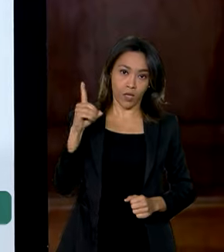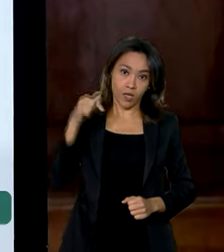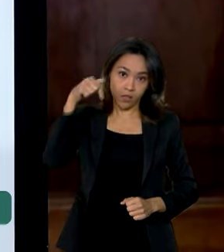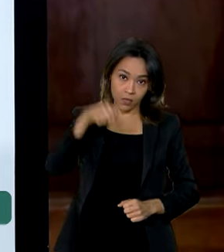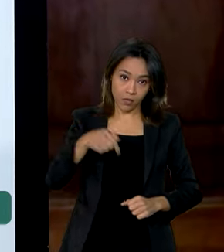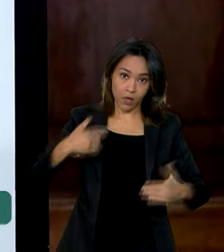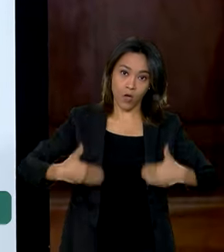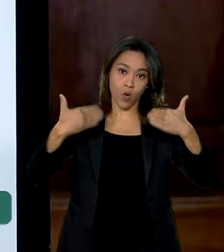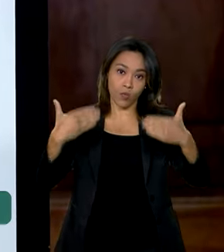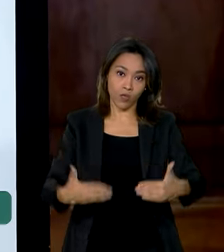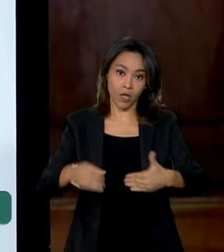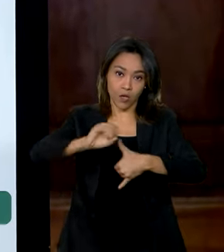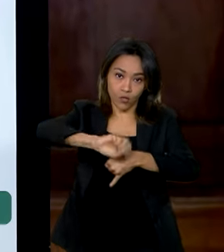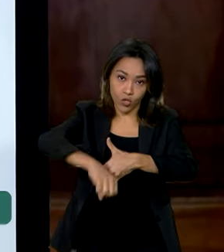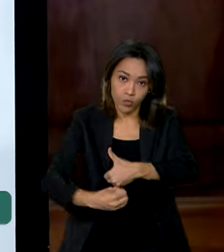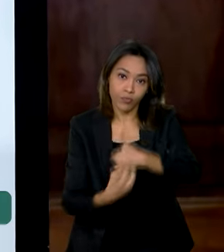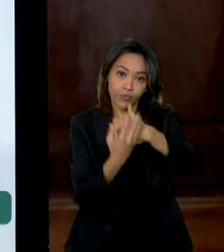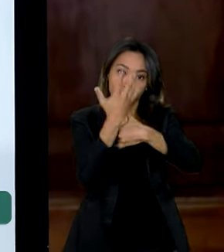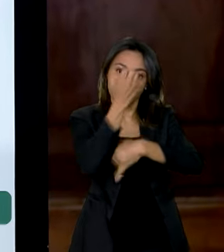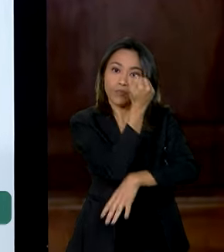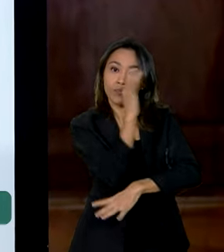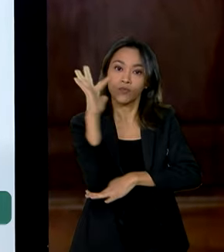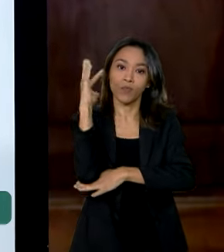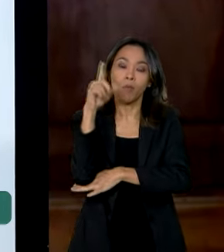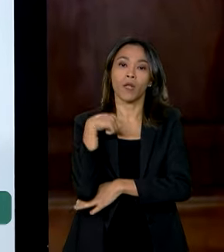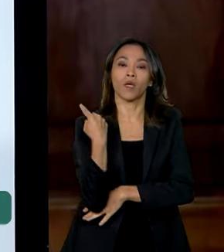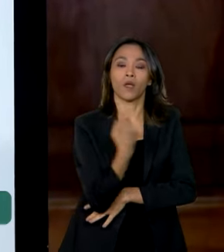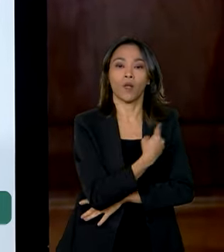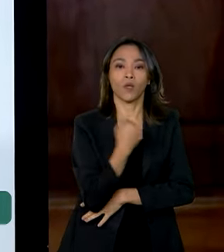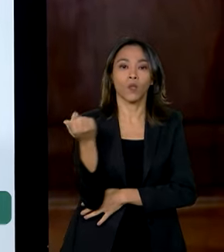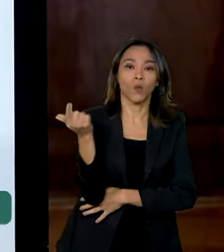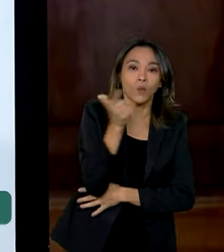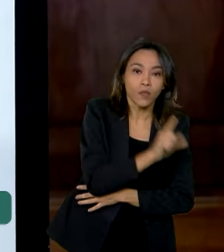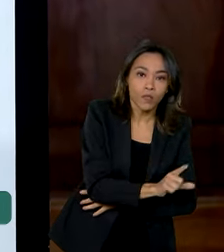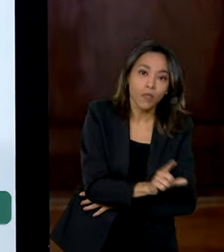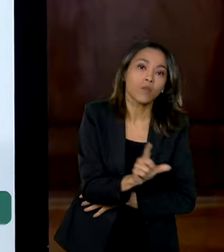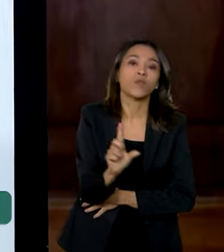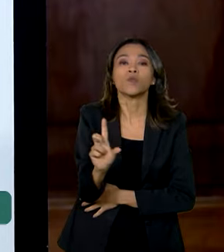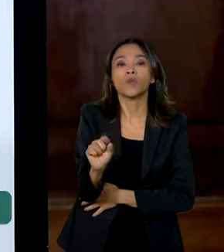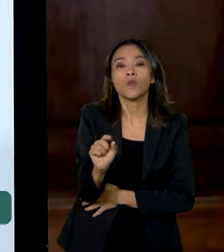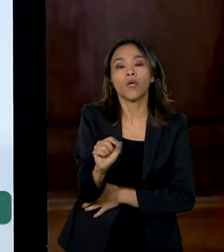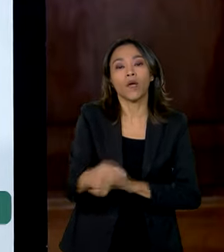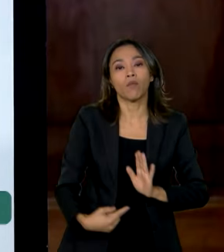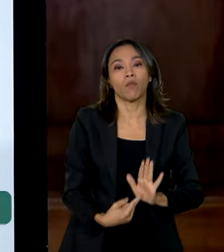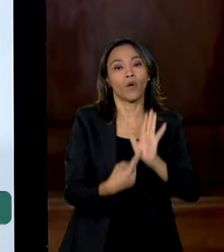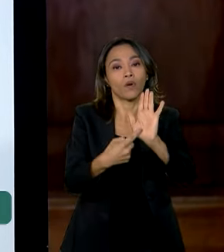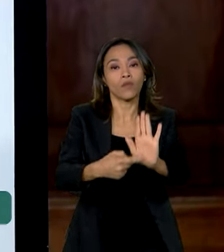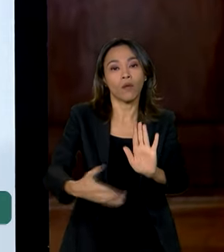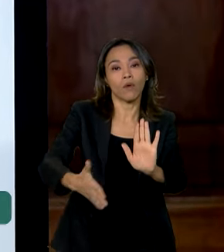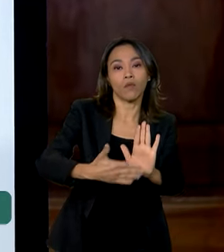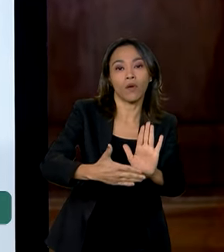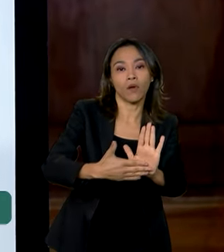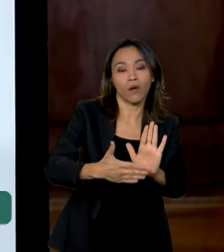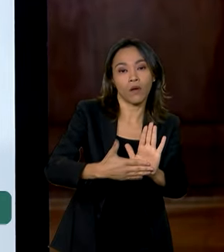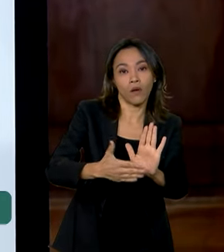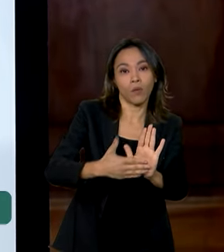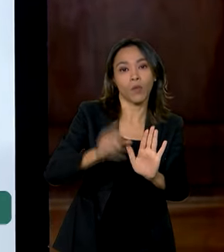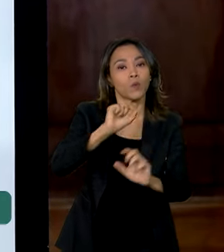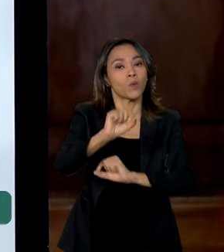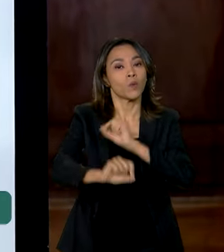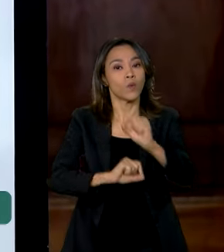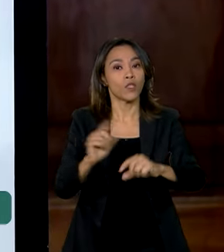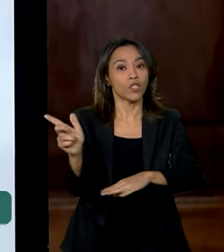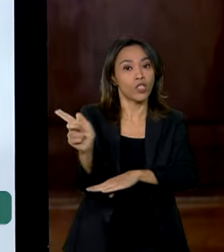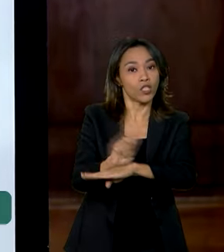Ministério do Meio Ambiente, para que a gente ponha de pé uma proposta de fazer a gestão do